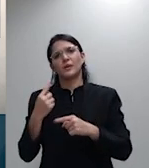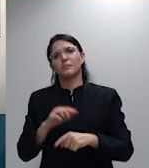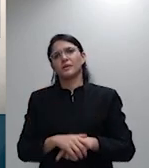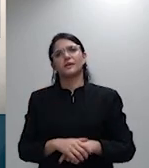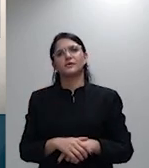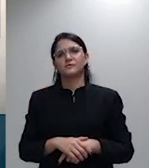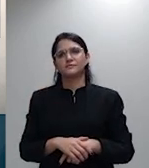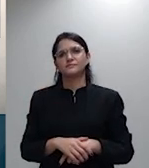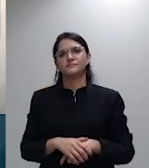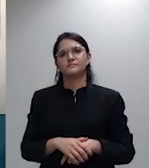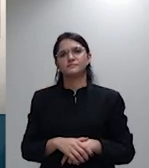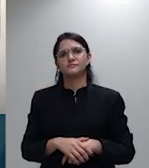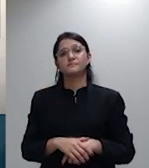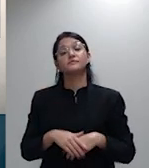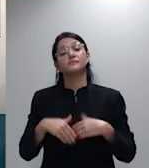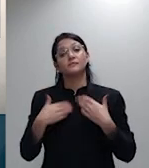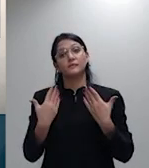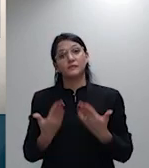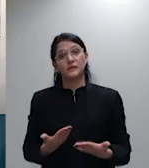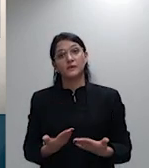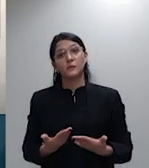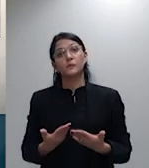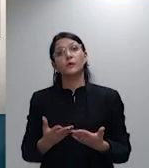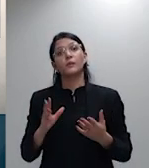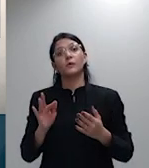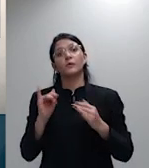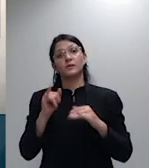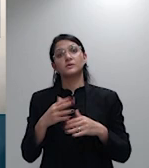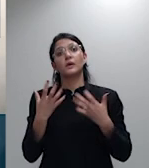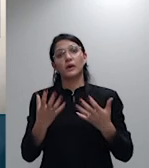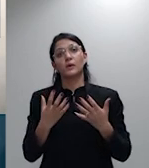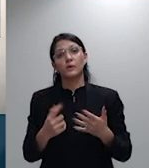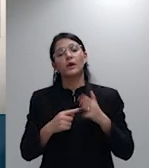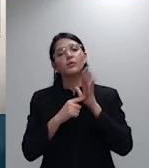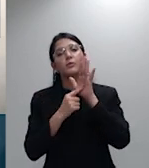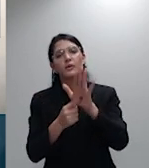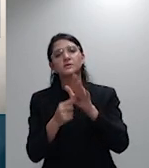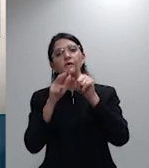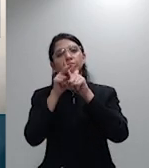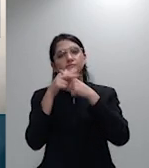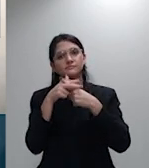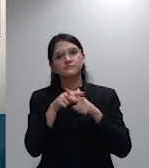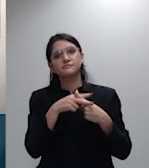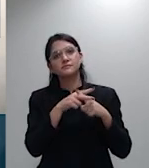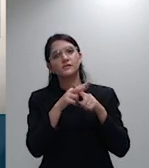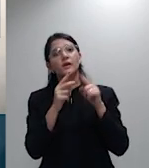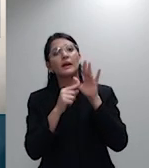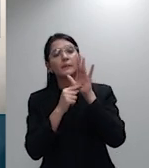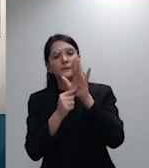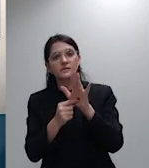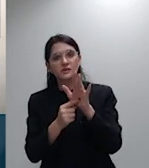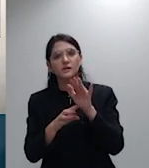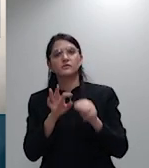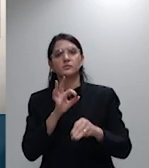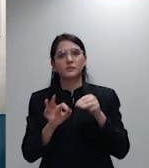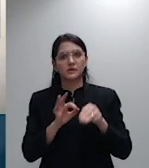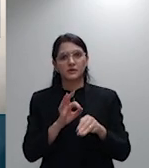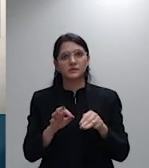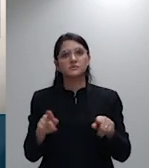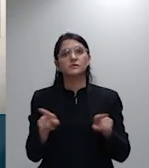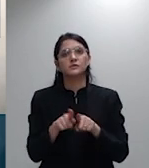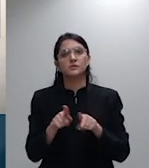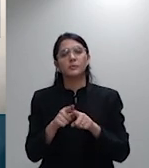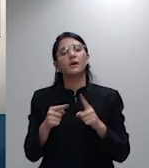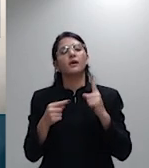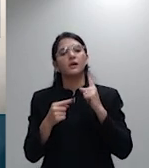diante disso ministro eu queria então ratificar a posição da Fena Saúde do